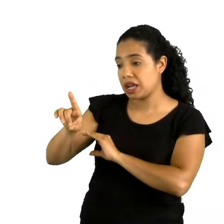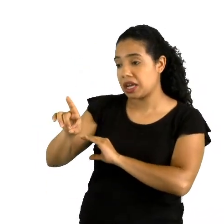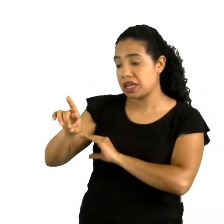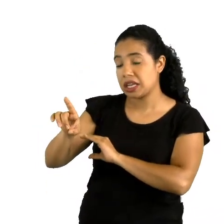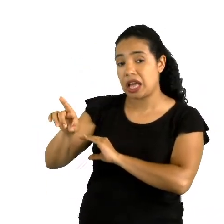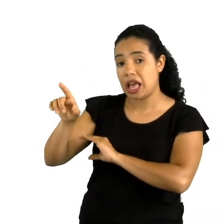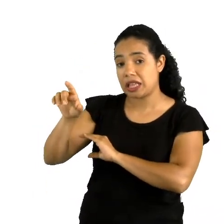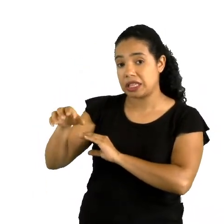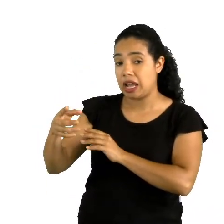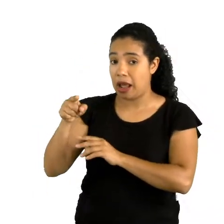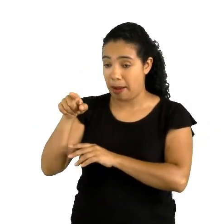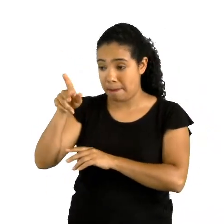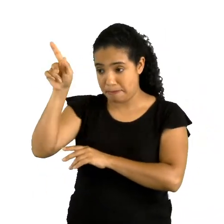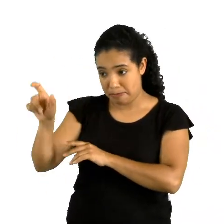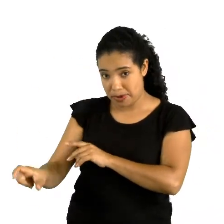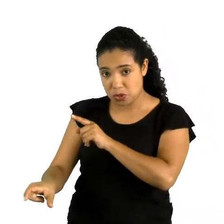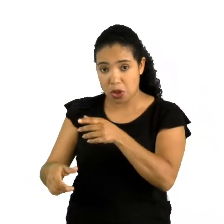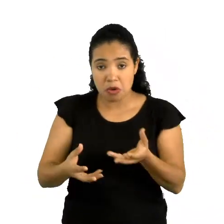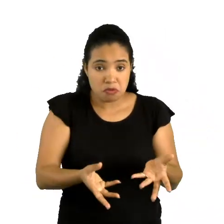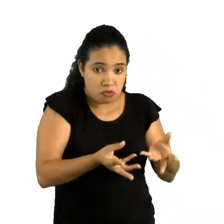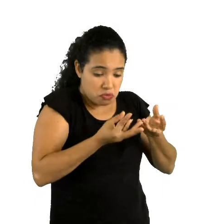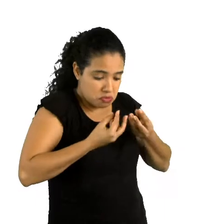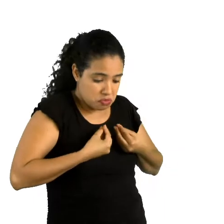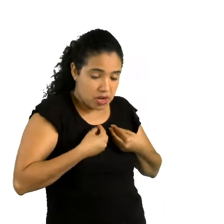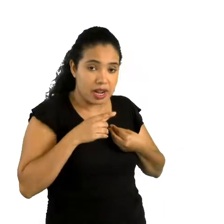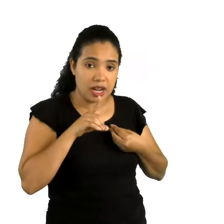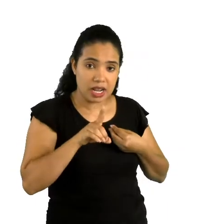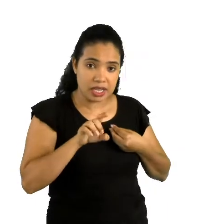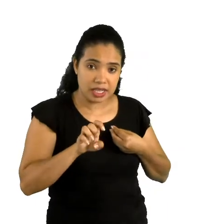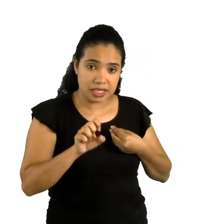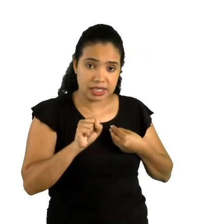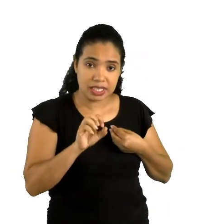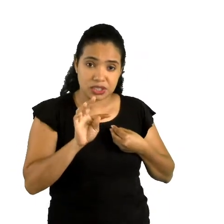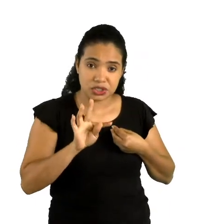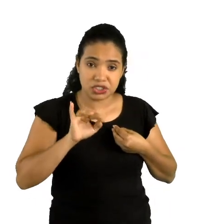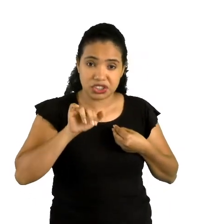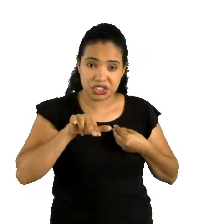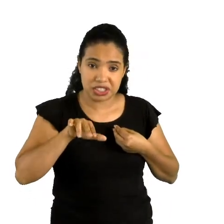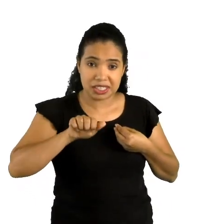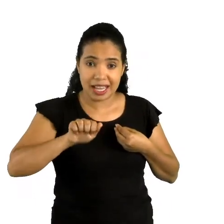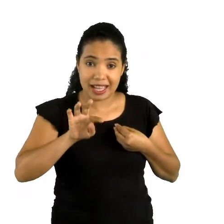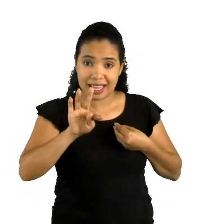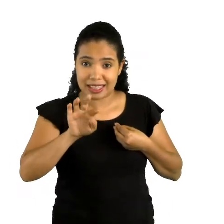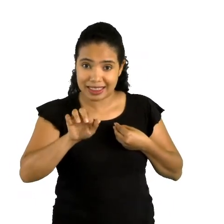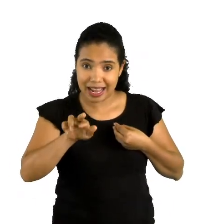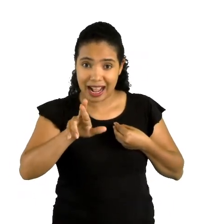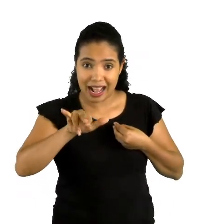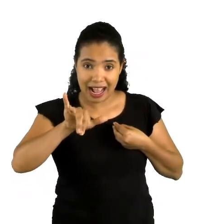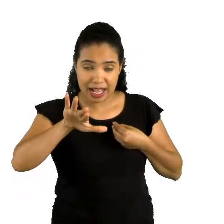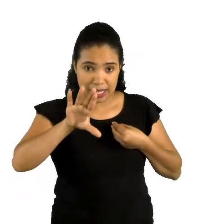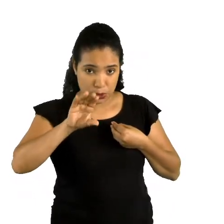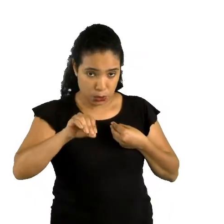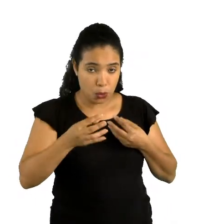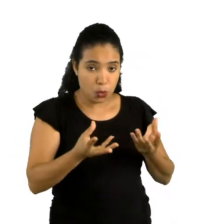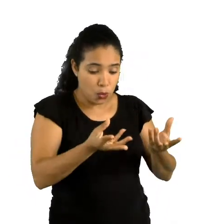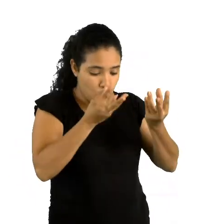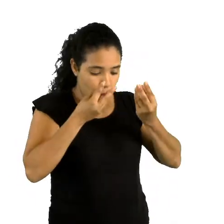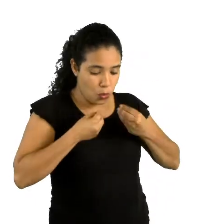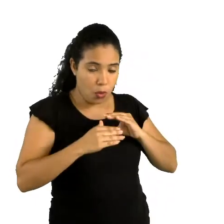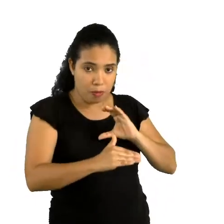Também nós precisamos colocar o assunto e nós precisamos colocar depois no campo maior